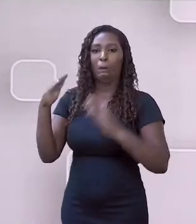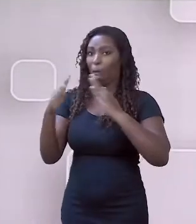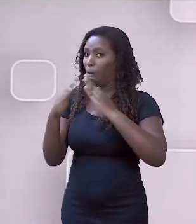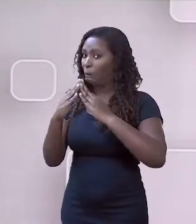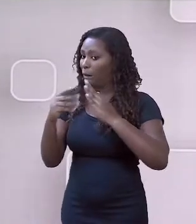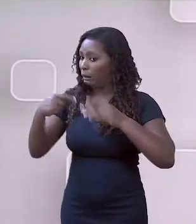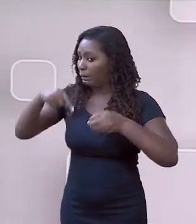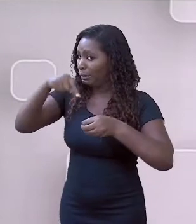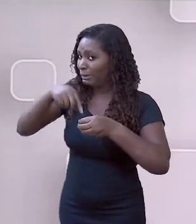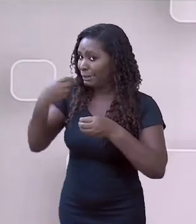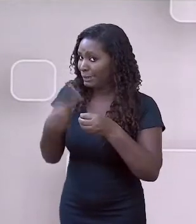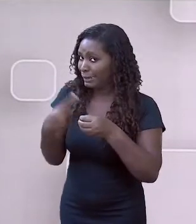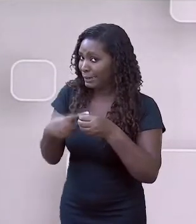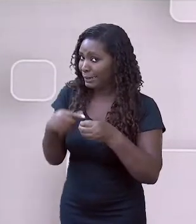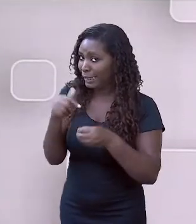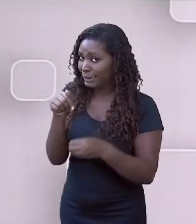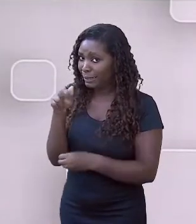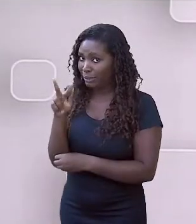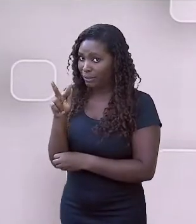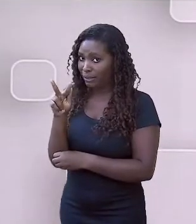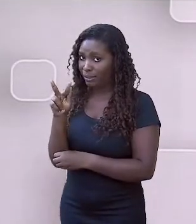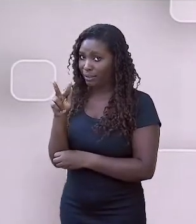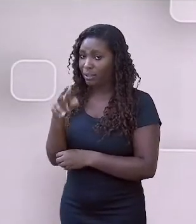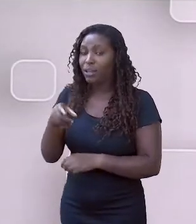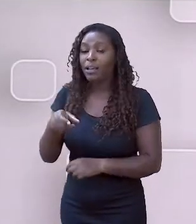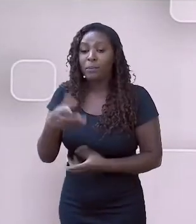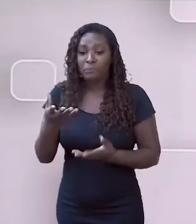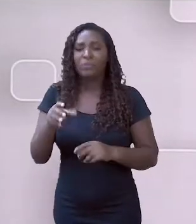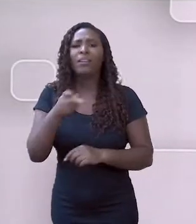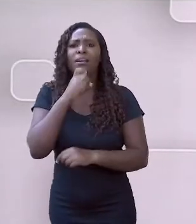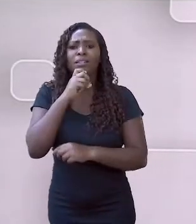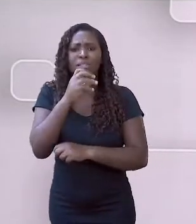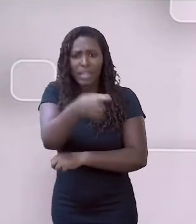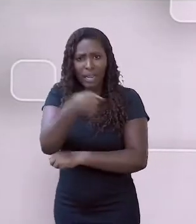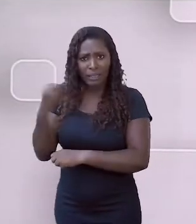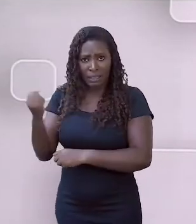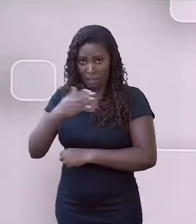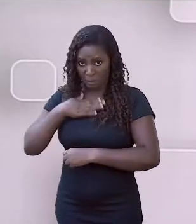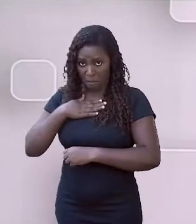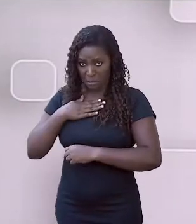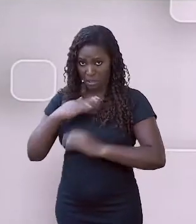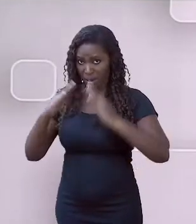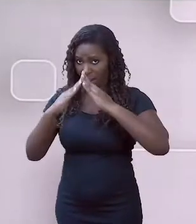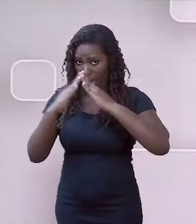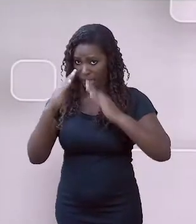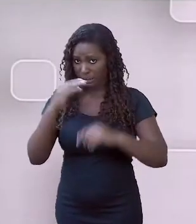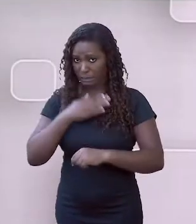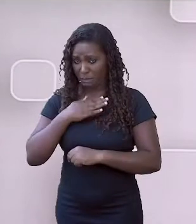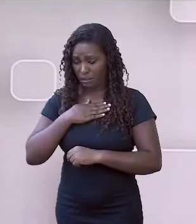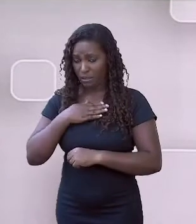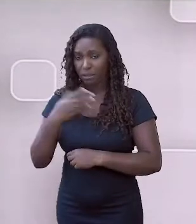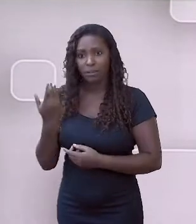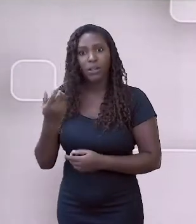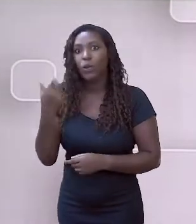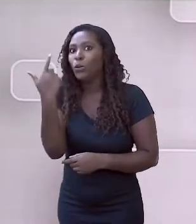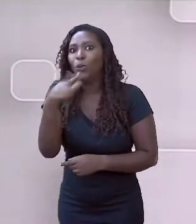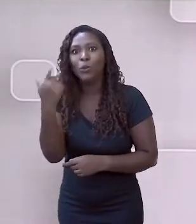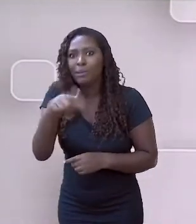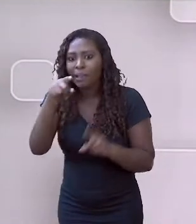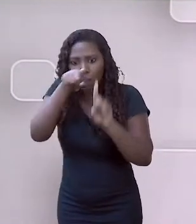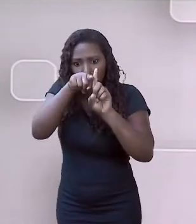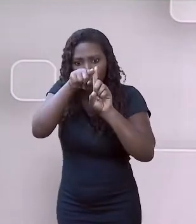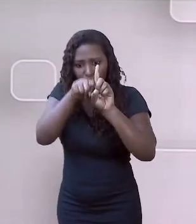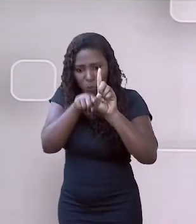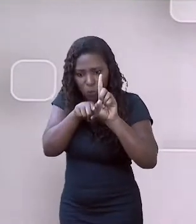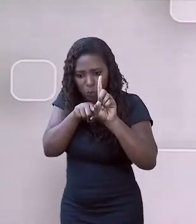na minha casa chega nessa temperatura. E aí? É um pico que eu acho impossível,